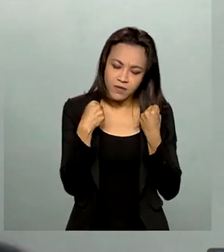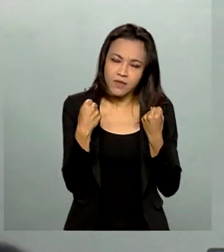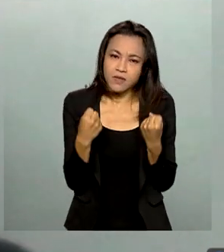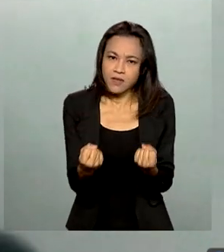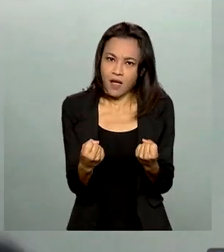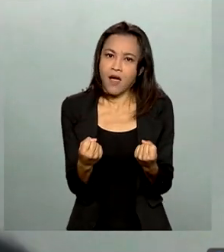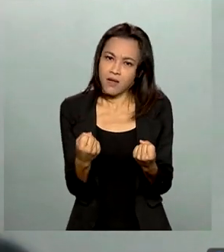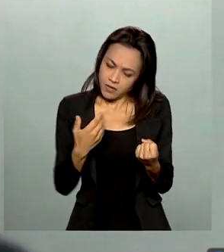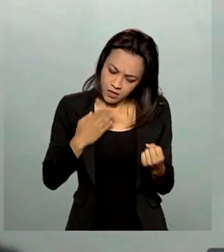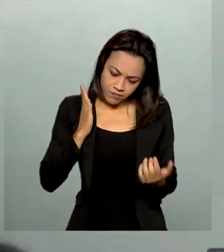e seguir em frente.